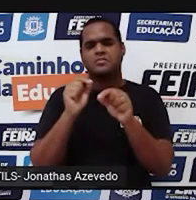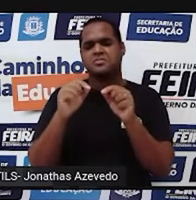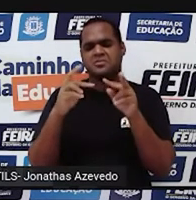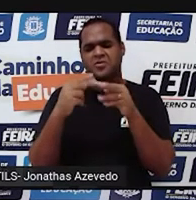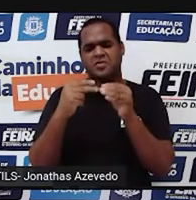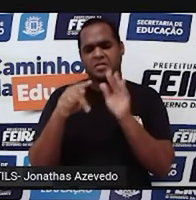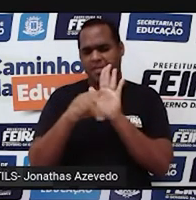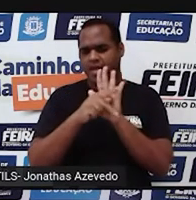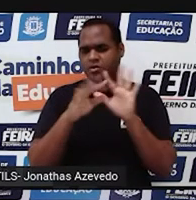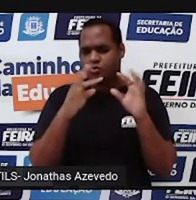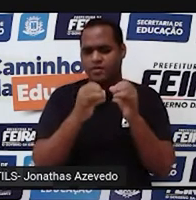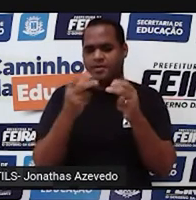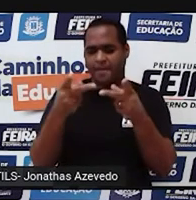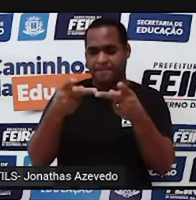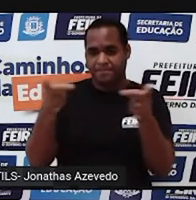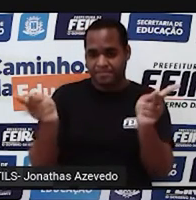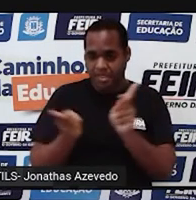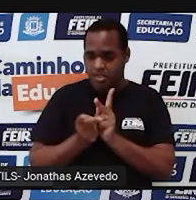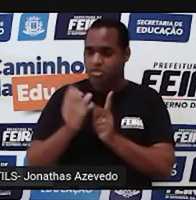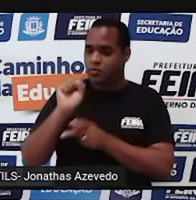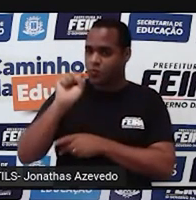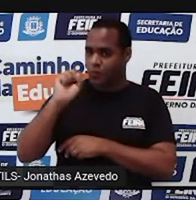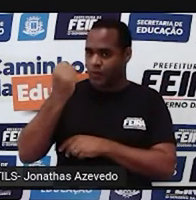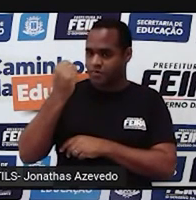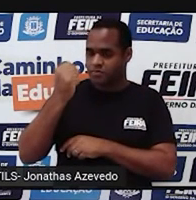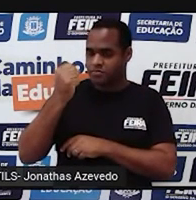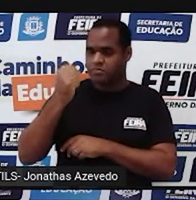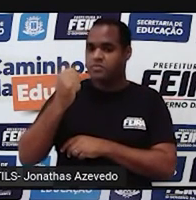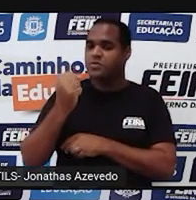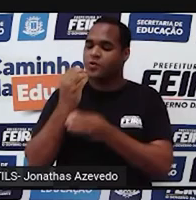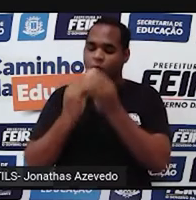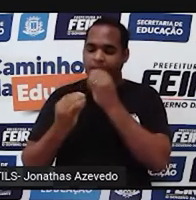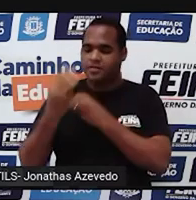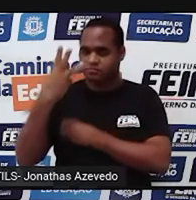Uma pizza com oito pedaços, eu comi três.